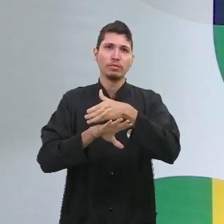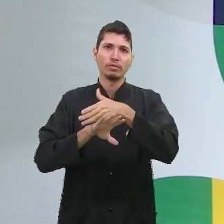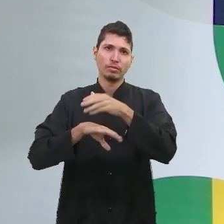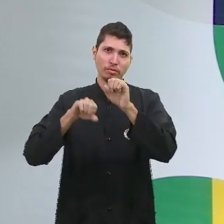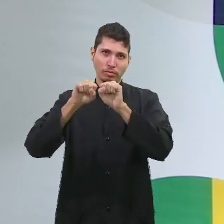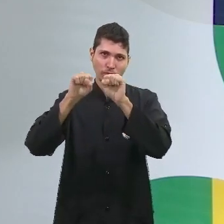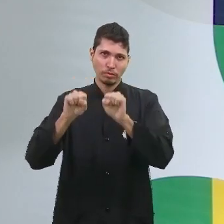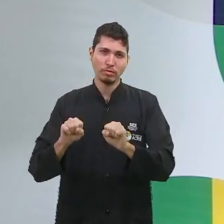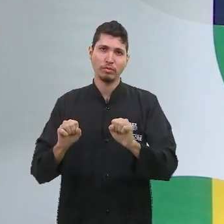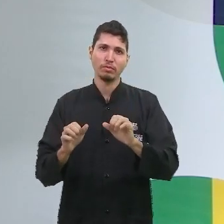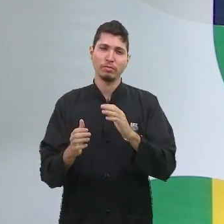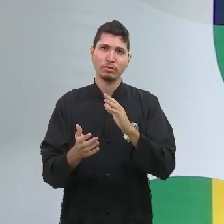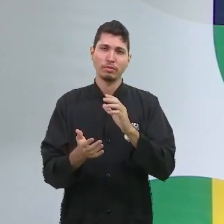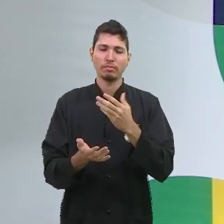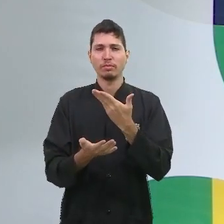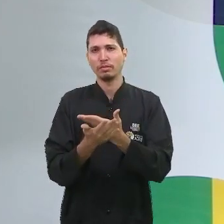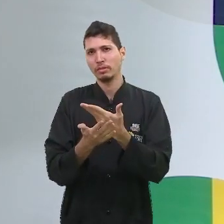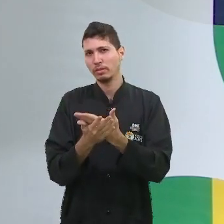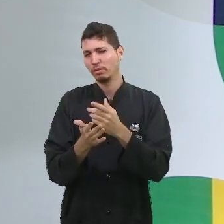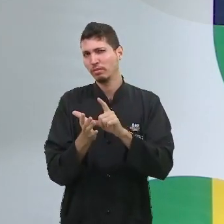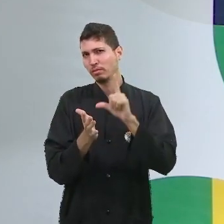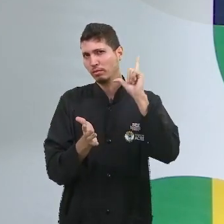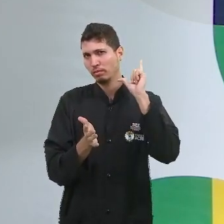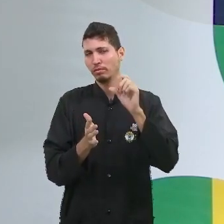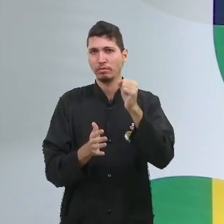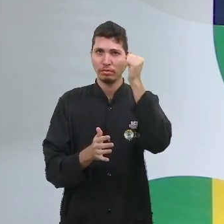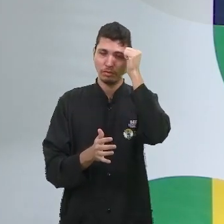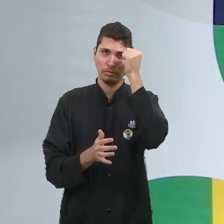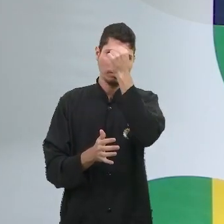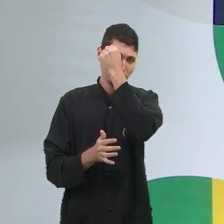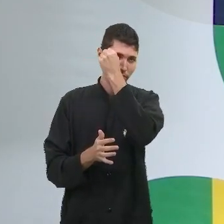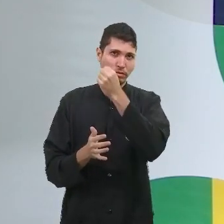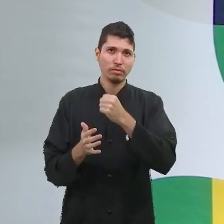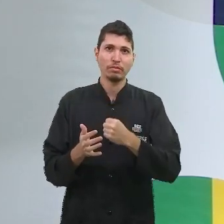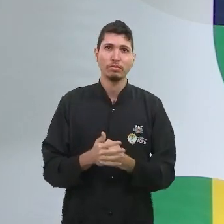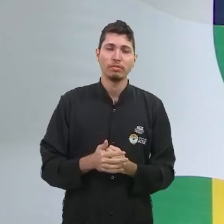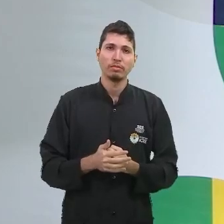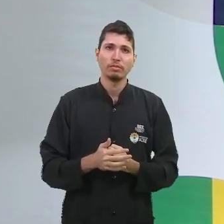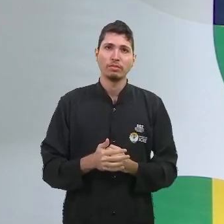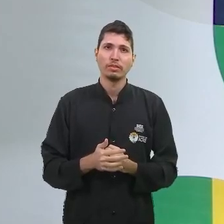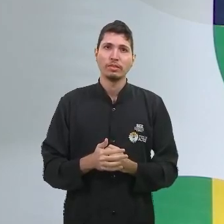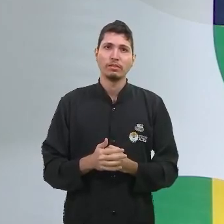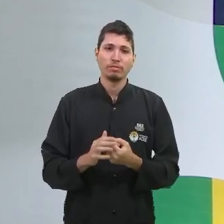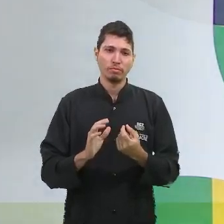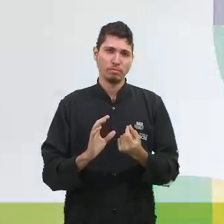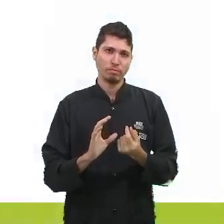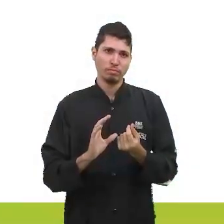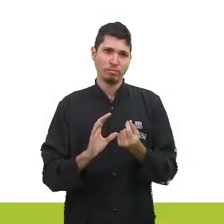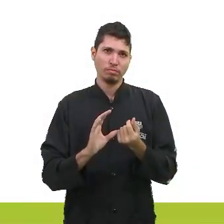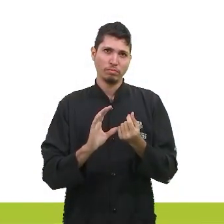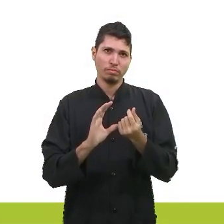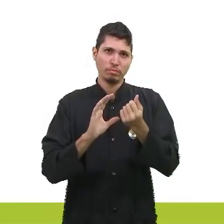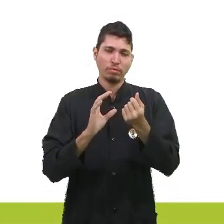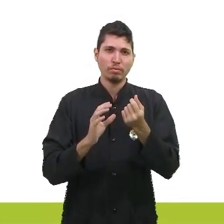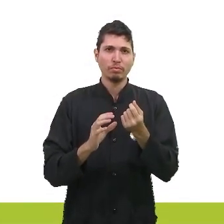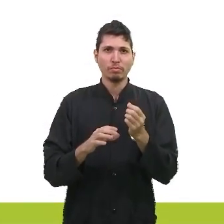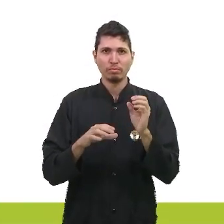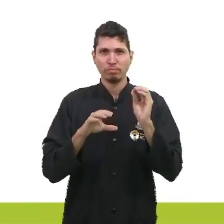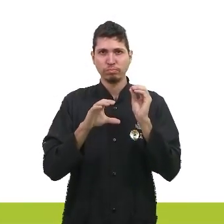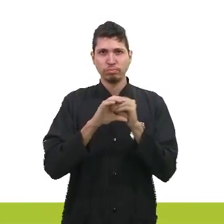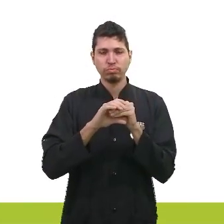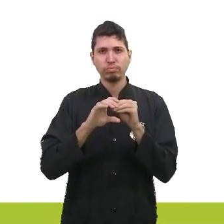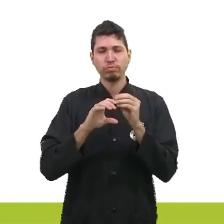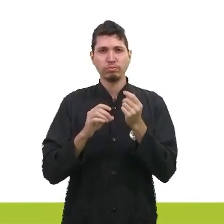das aulas de sociologia. E o acúmulo do capital, ou seja, a acumulação da riqueza começou a